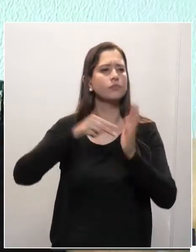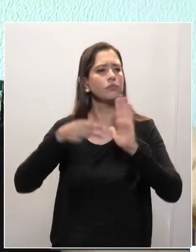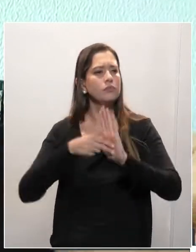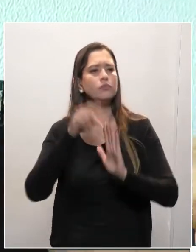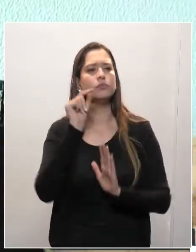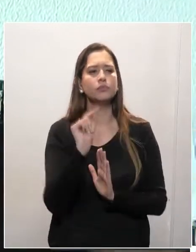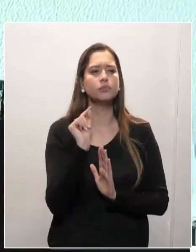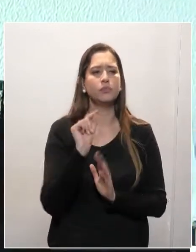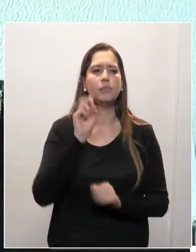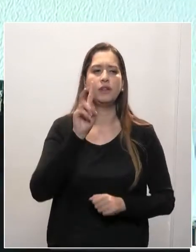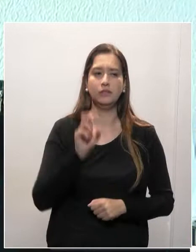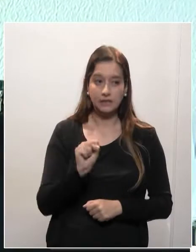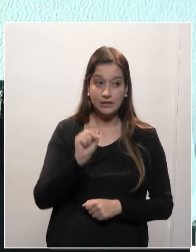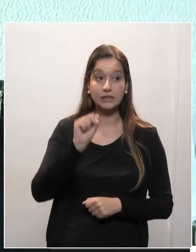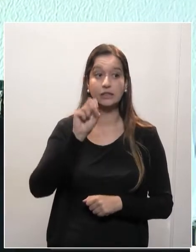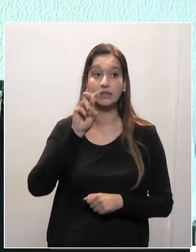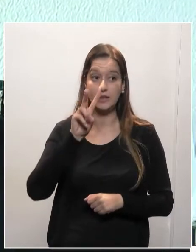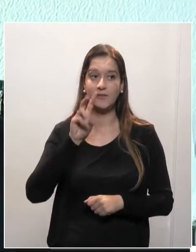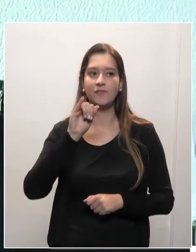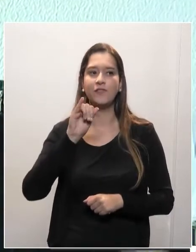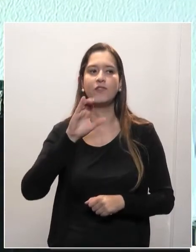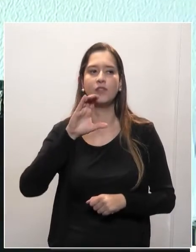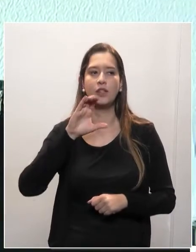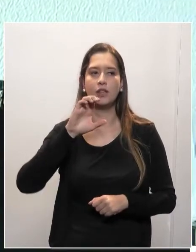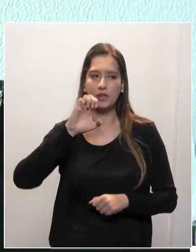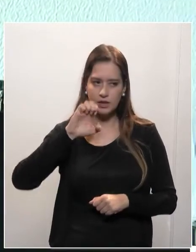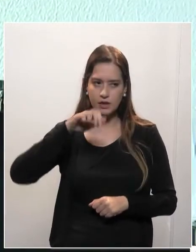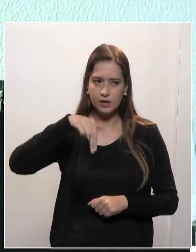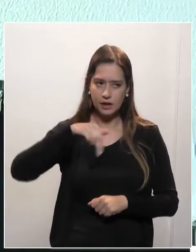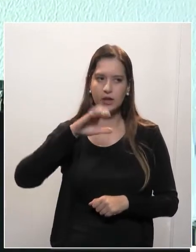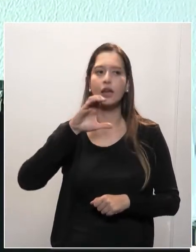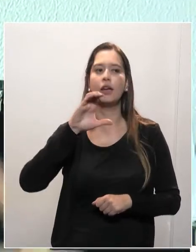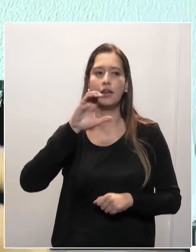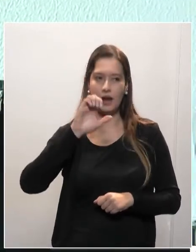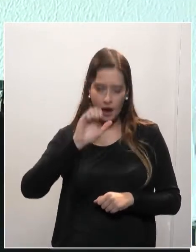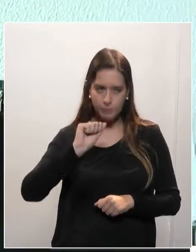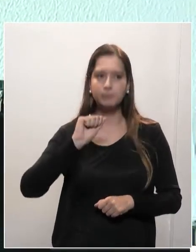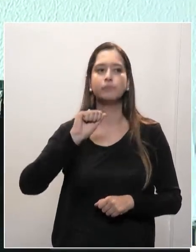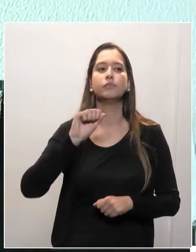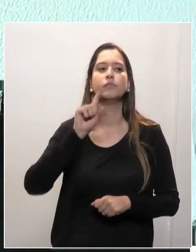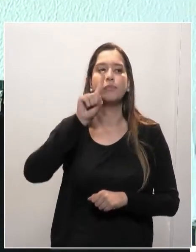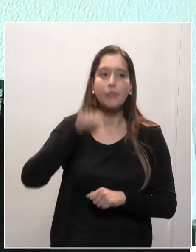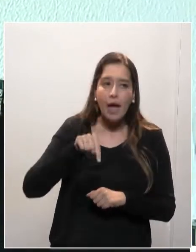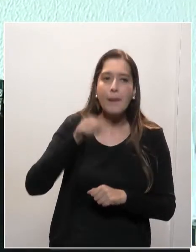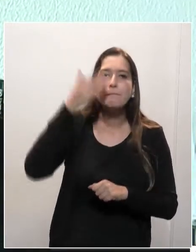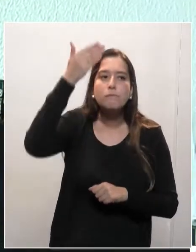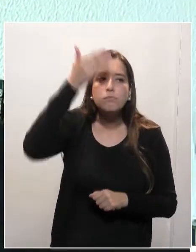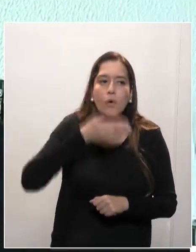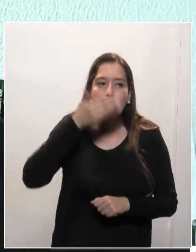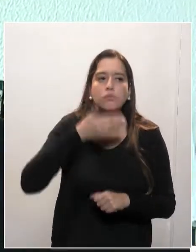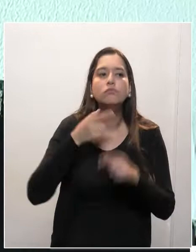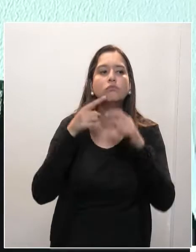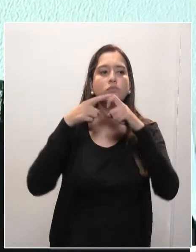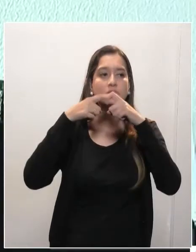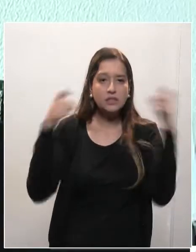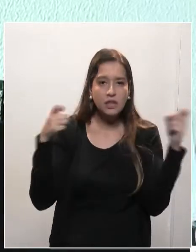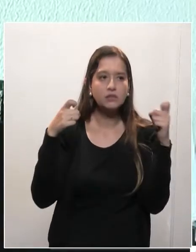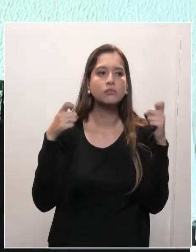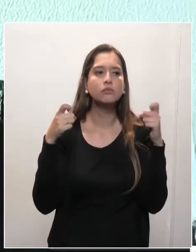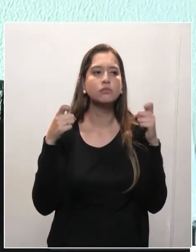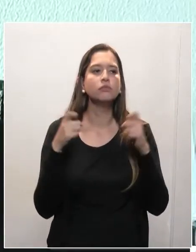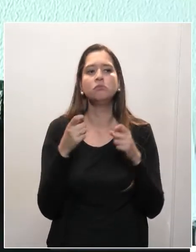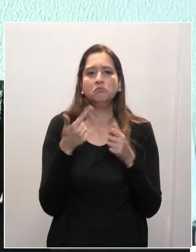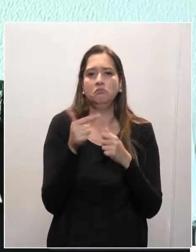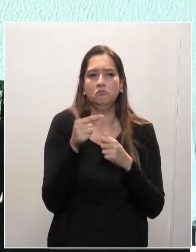contestação científica. Simplesmente fazer um axômetro não é válido. É a mesma coisa